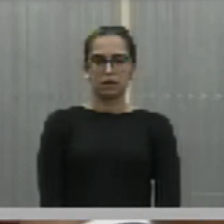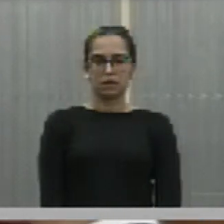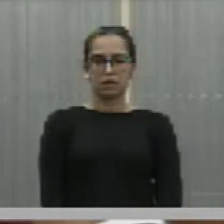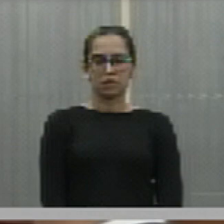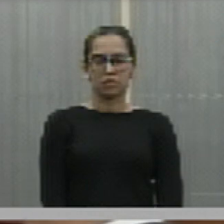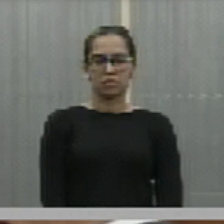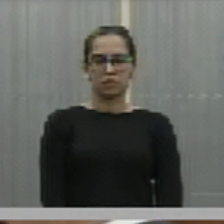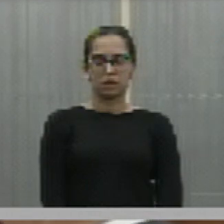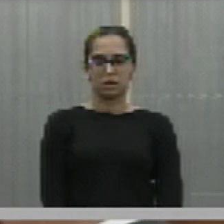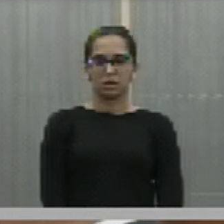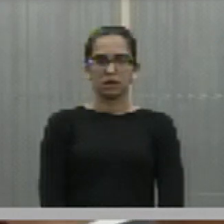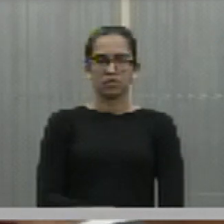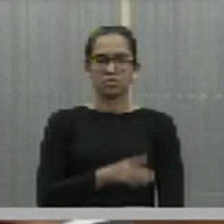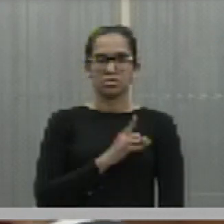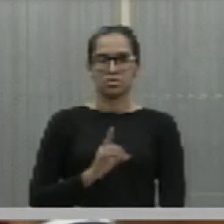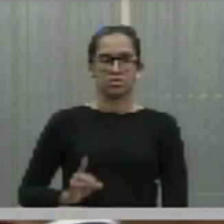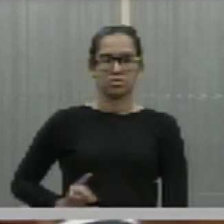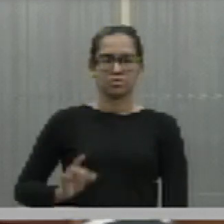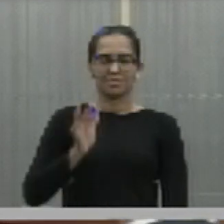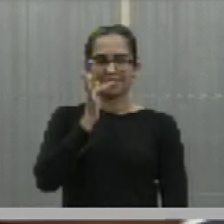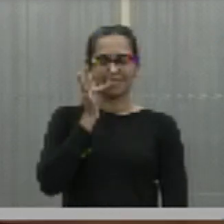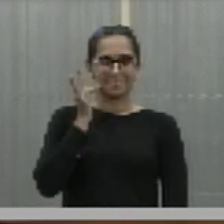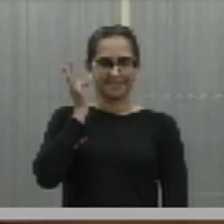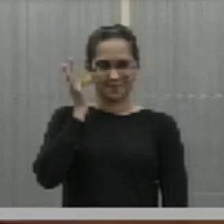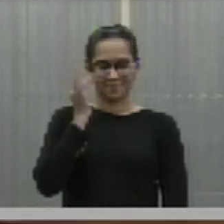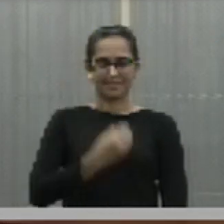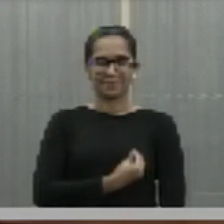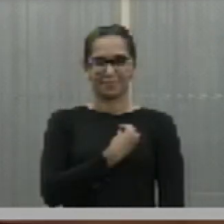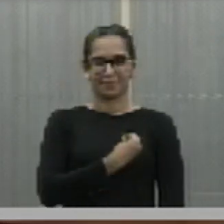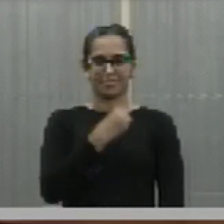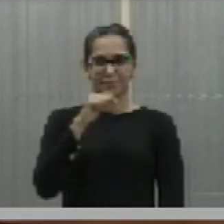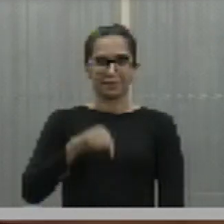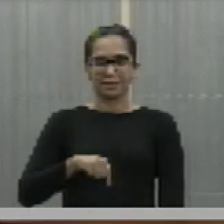Deputado Dr. Felipe Sampaio. Presente.